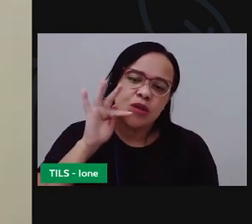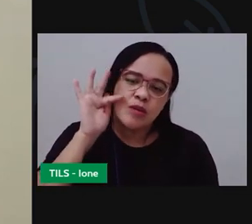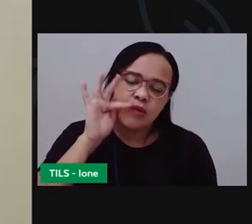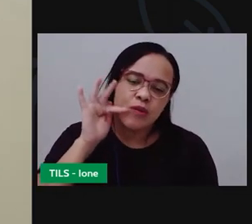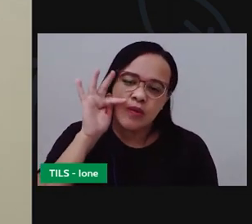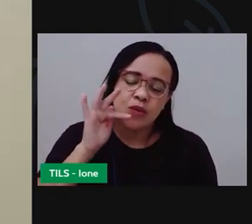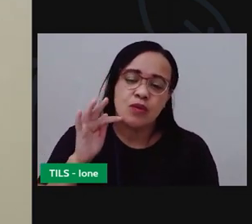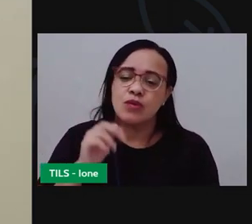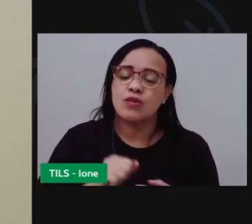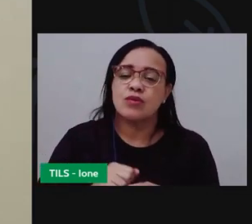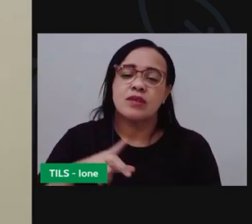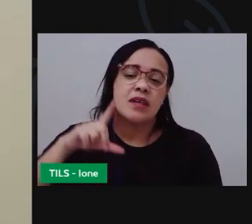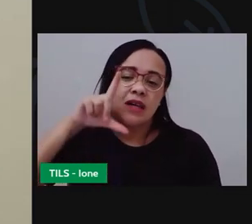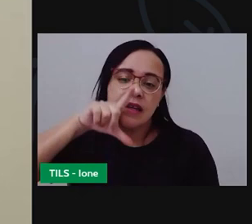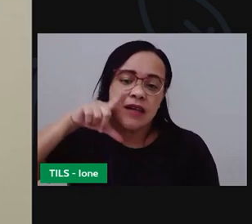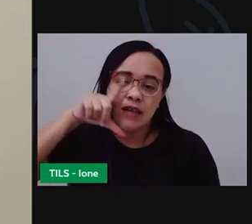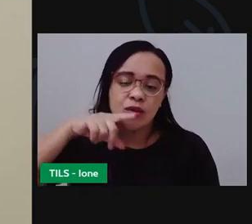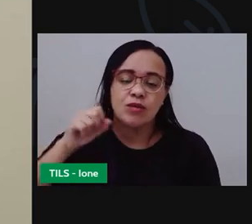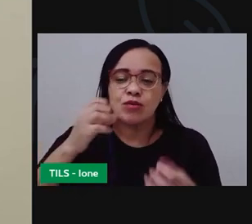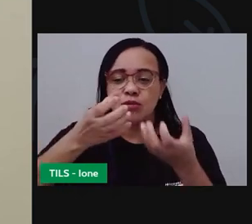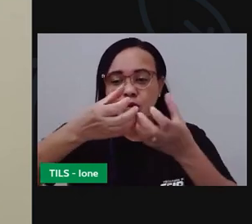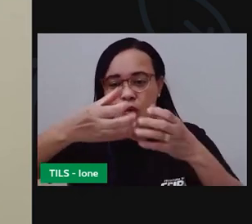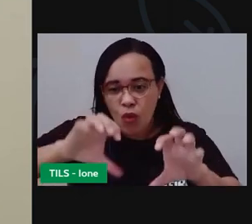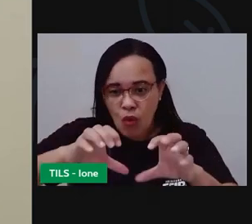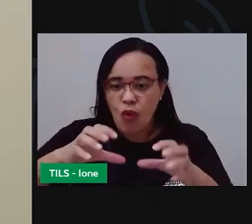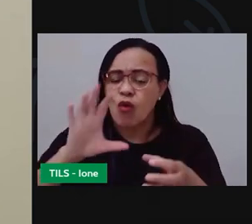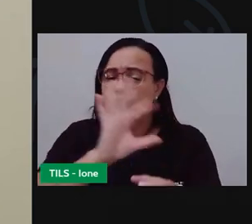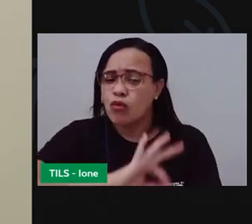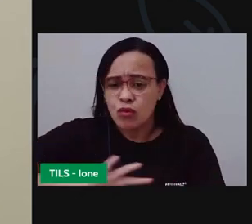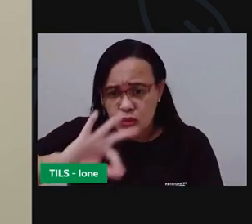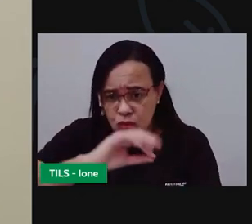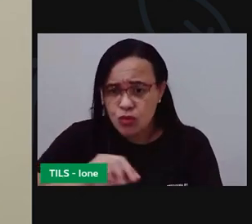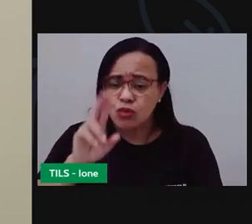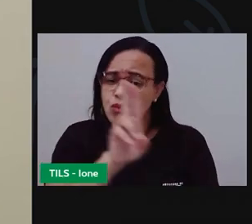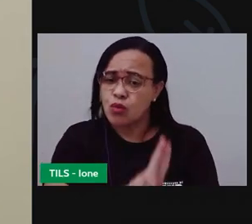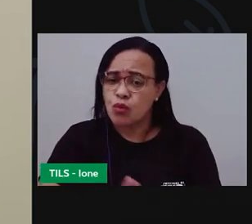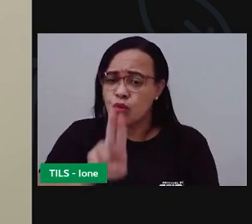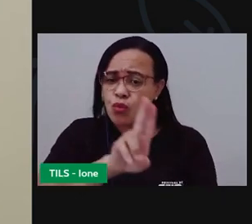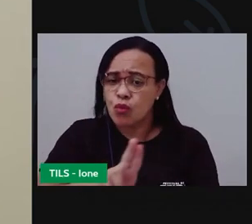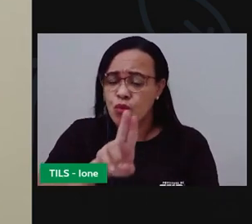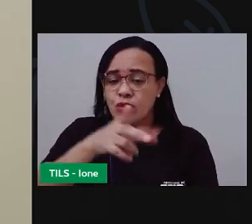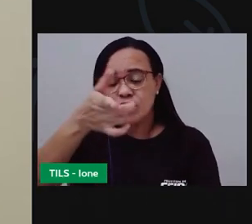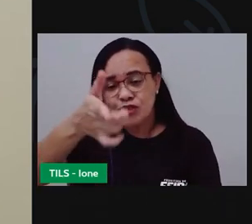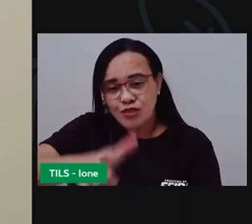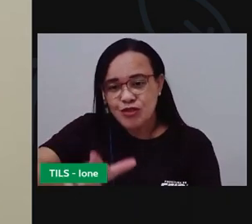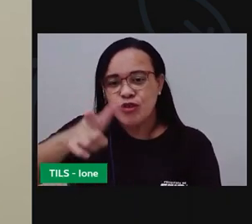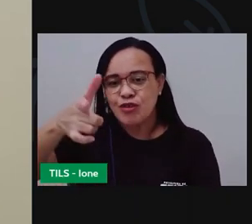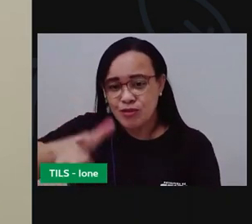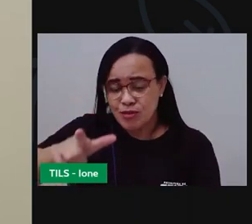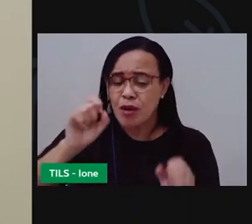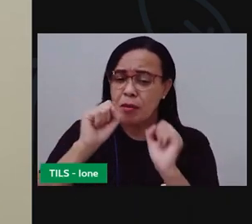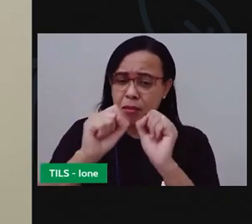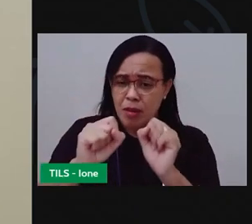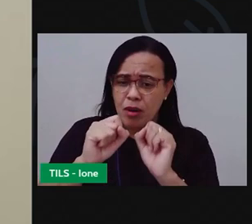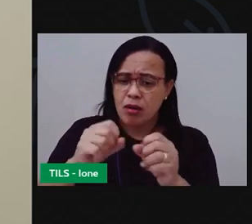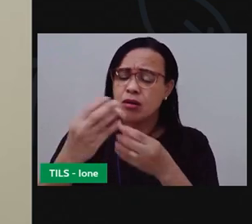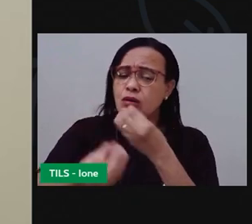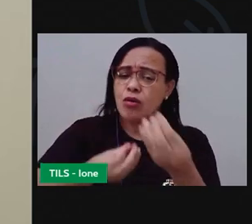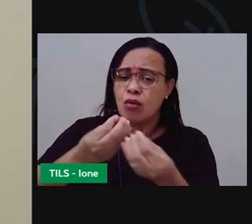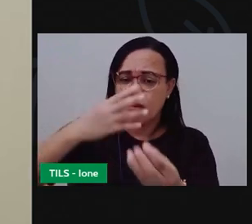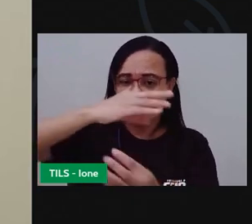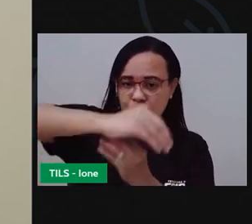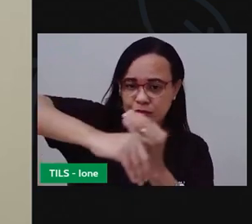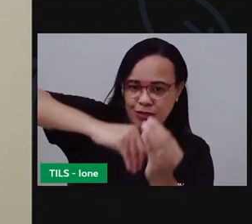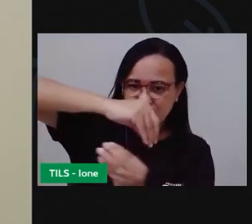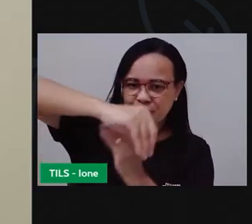ovo podem ser utilizados reutilizados para produzir adubo orgânico com um processo